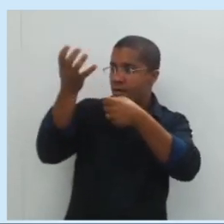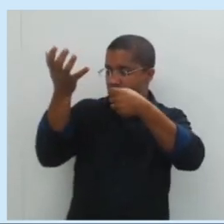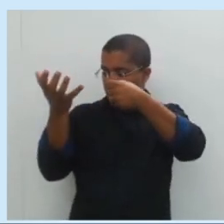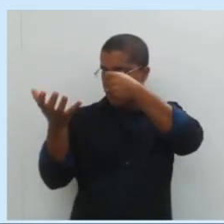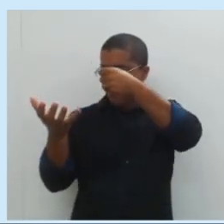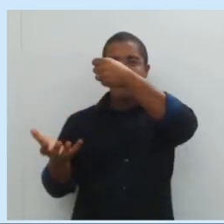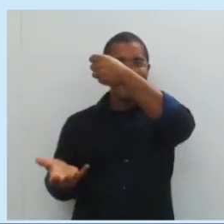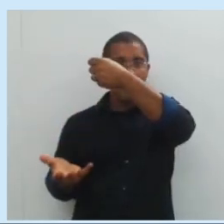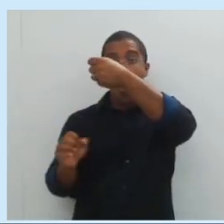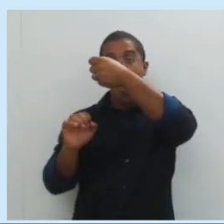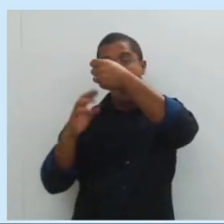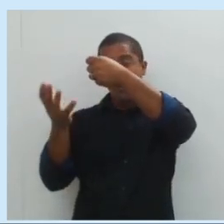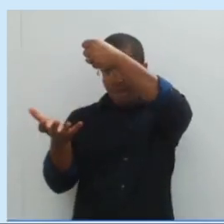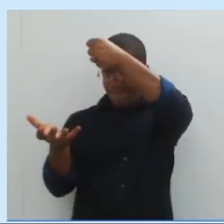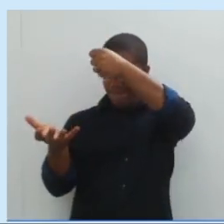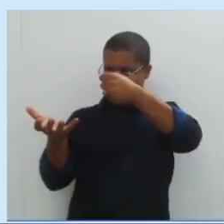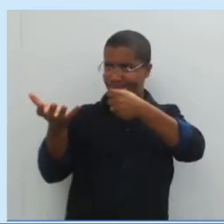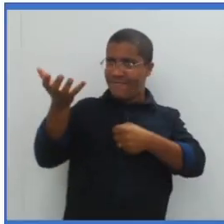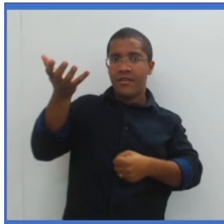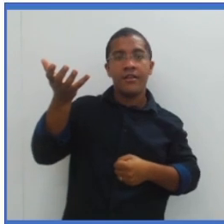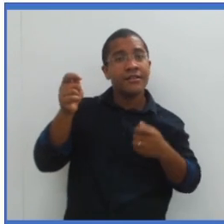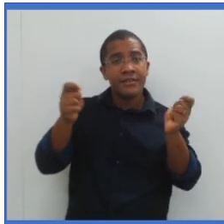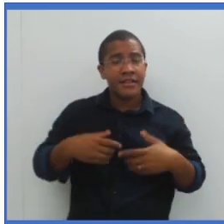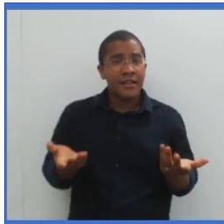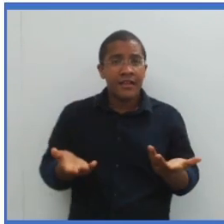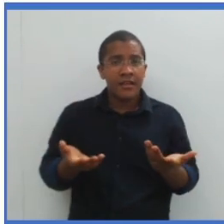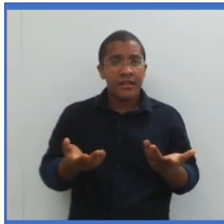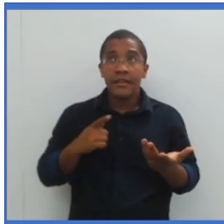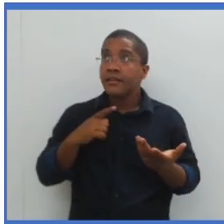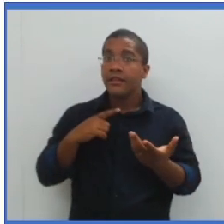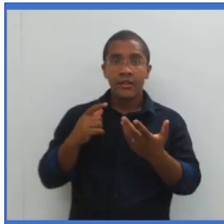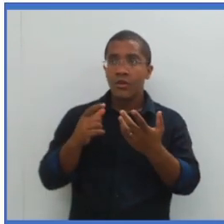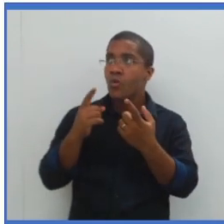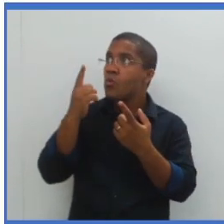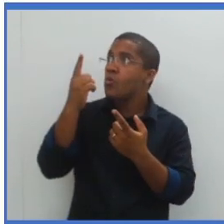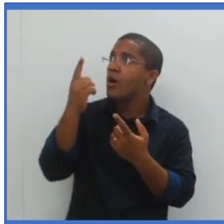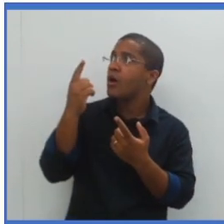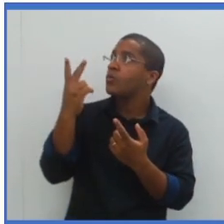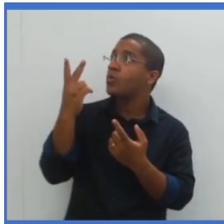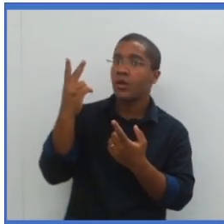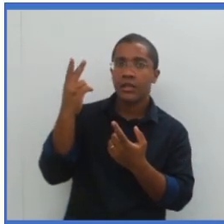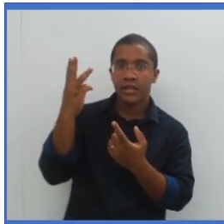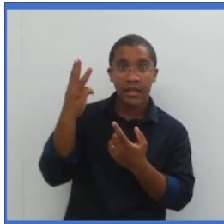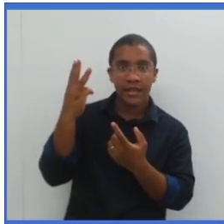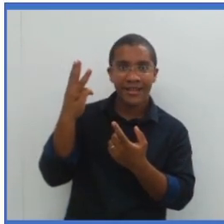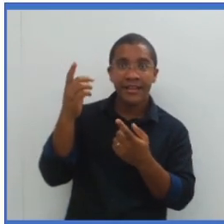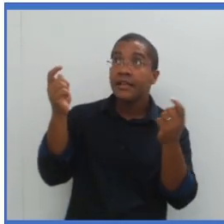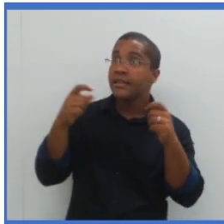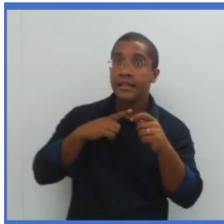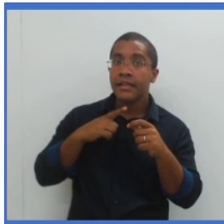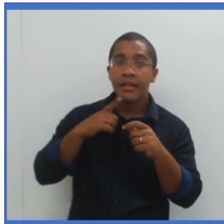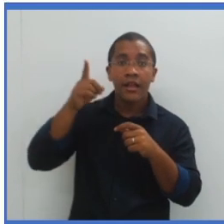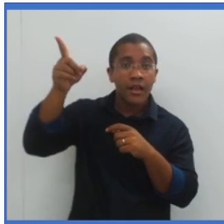subir um objeto, ok? Quanto mais polias, quanto mais roldanas